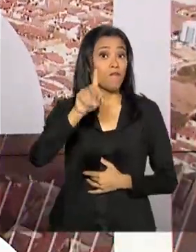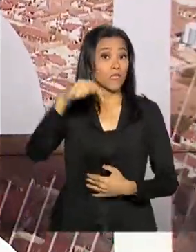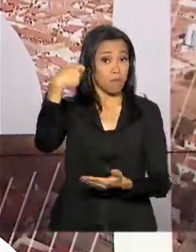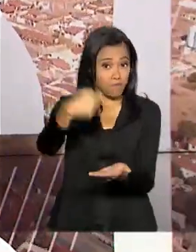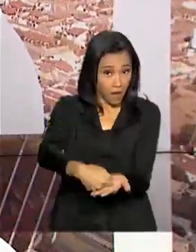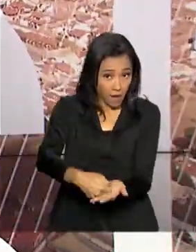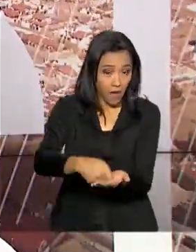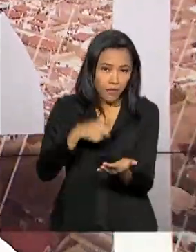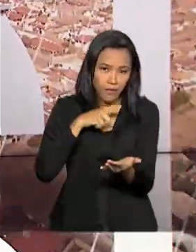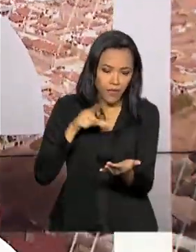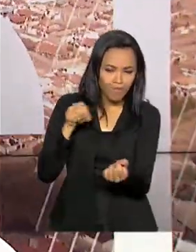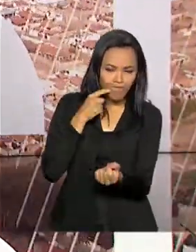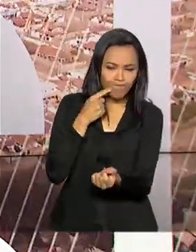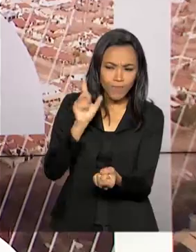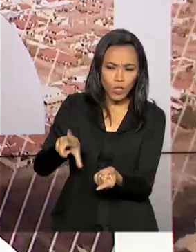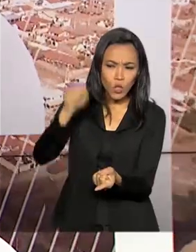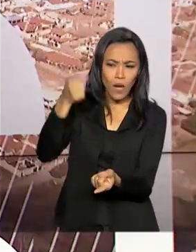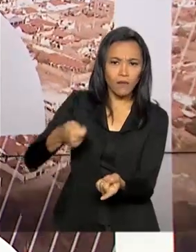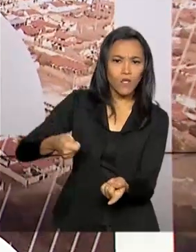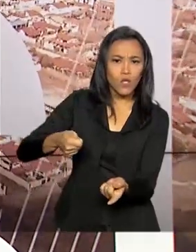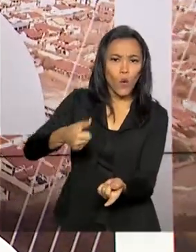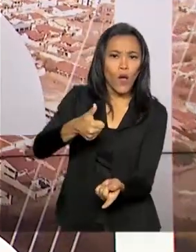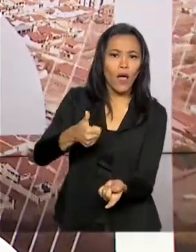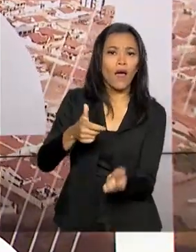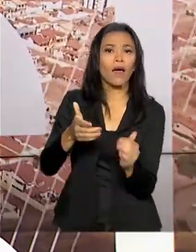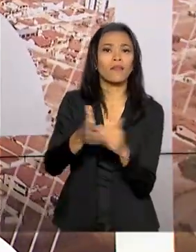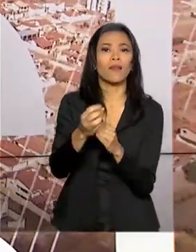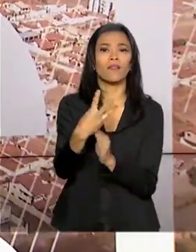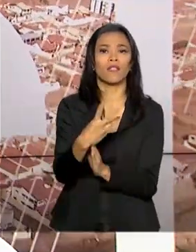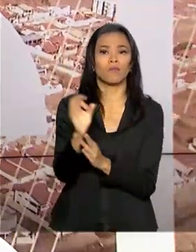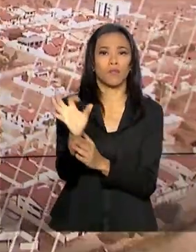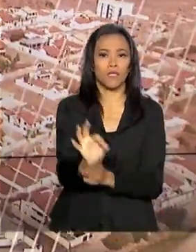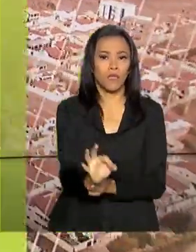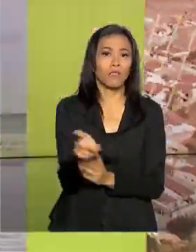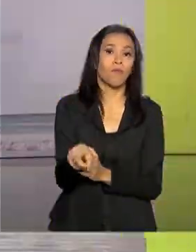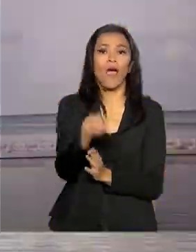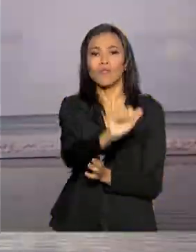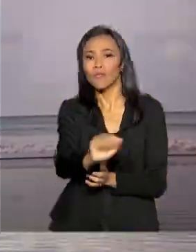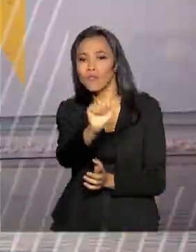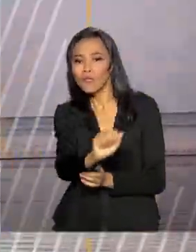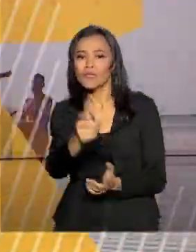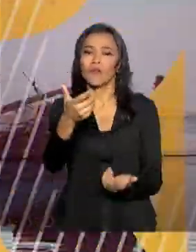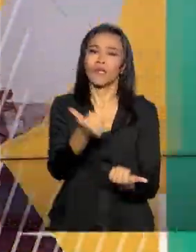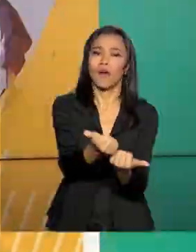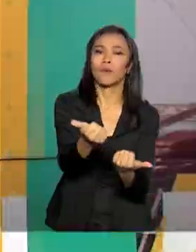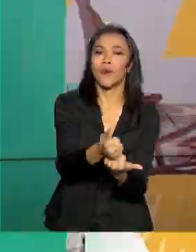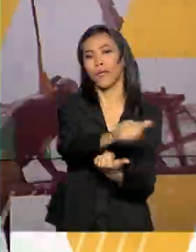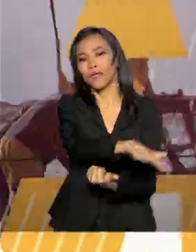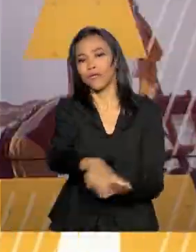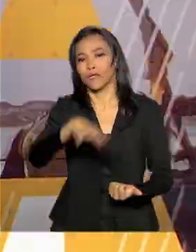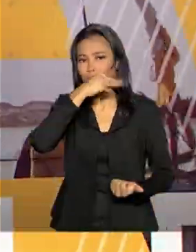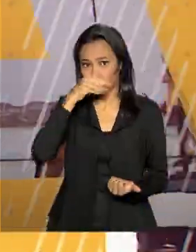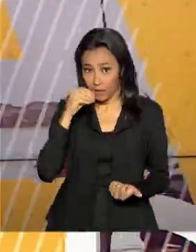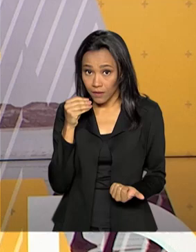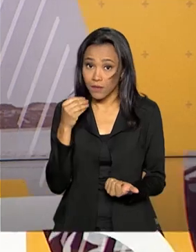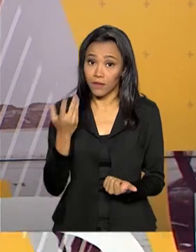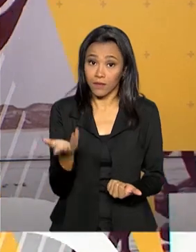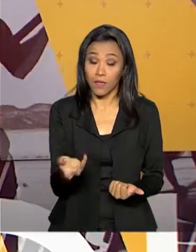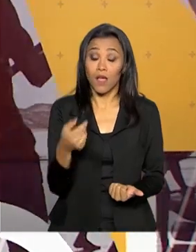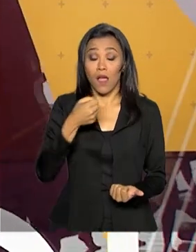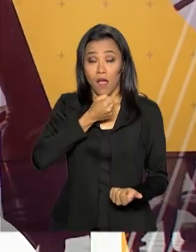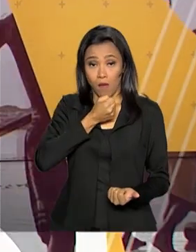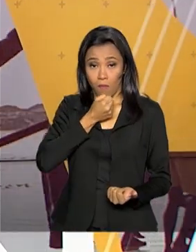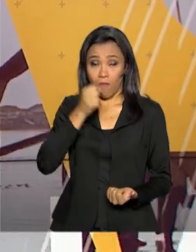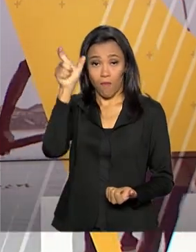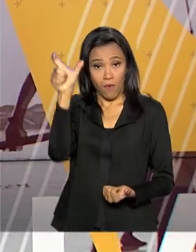devido, existe a opção de doar até 3% para organizações de assistência a crianças e adolescentes. A repórter